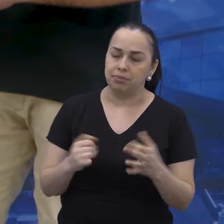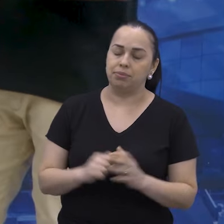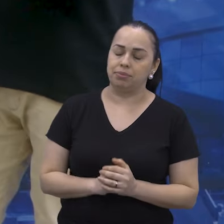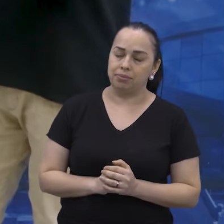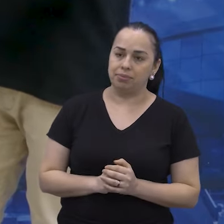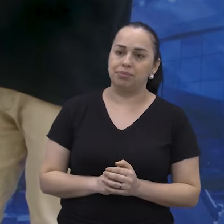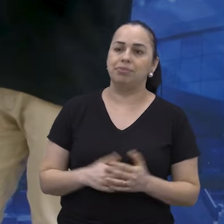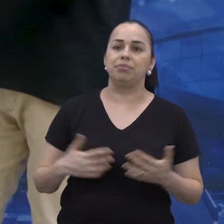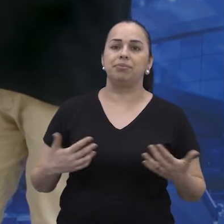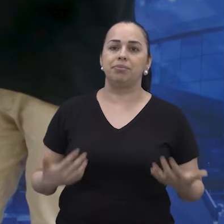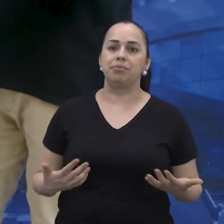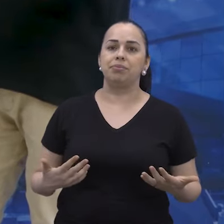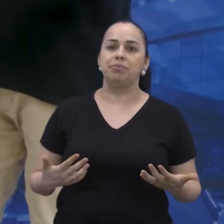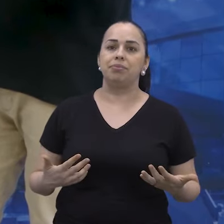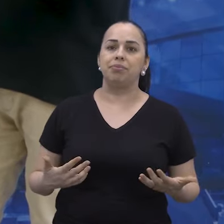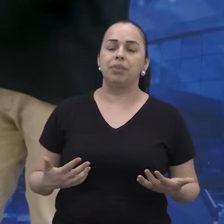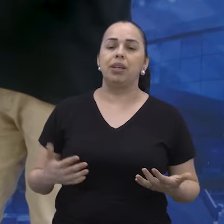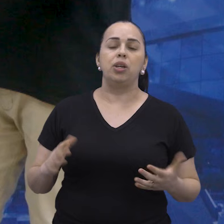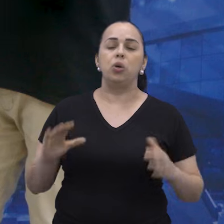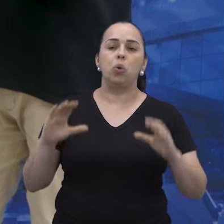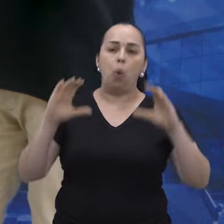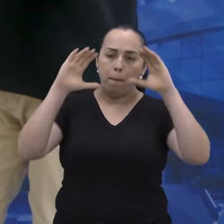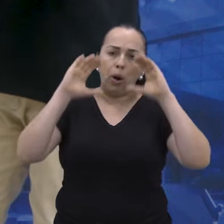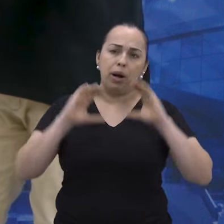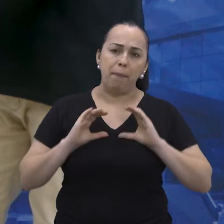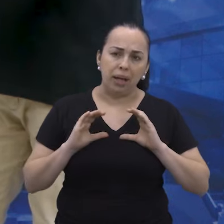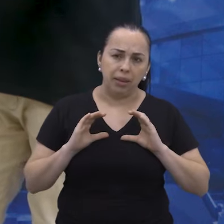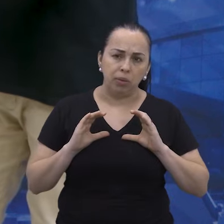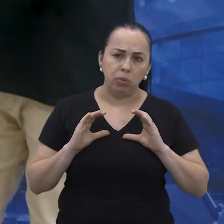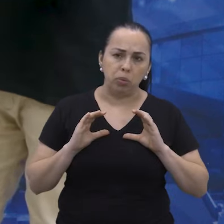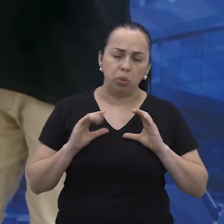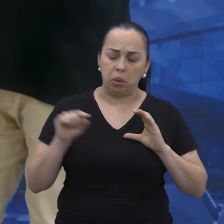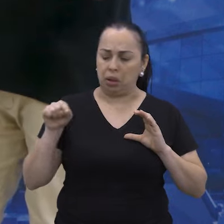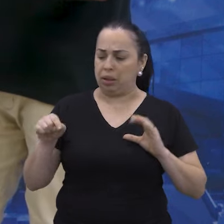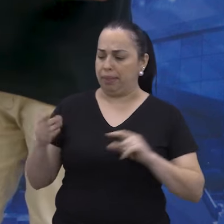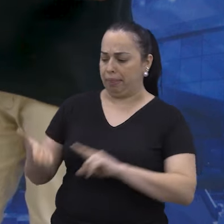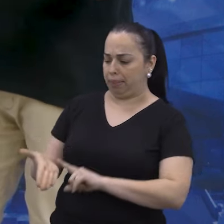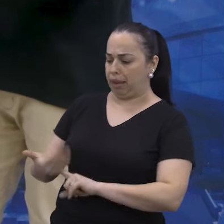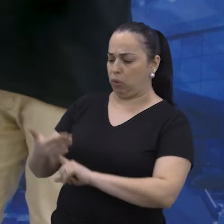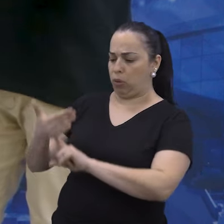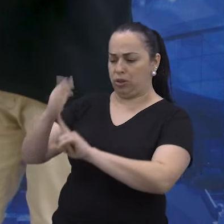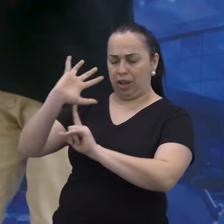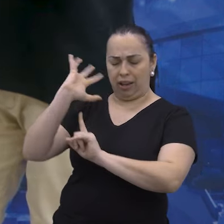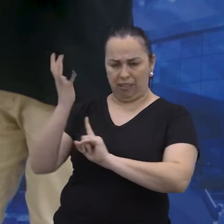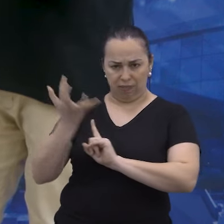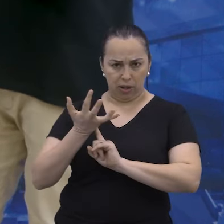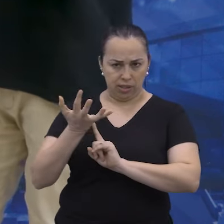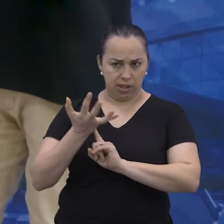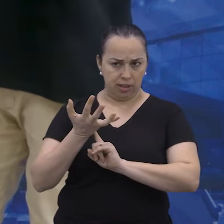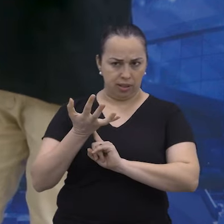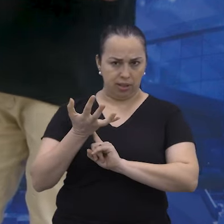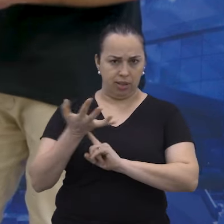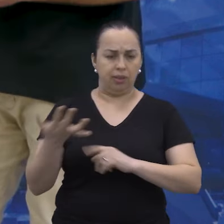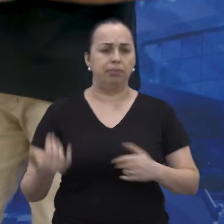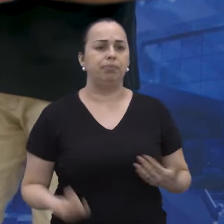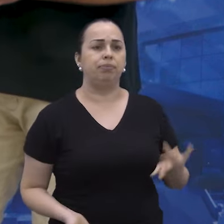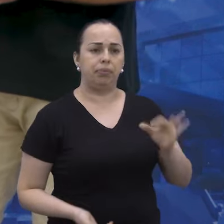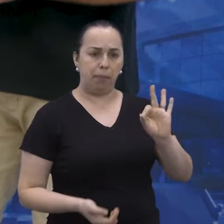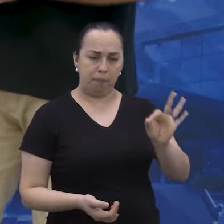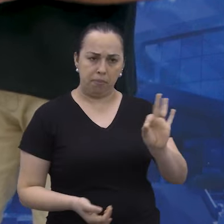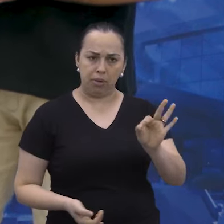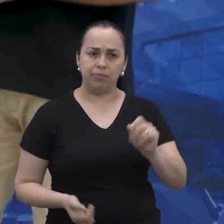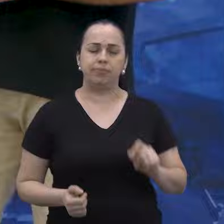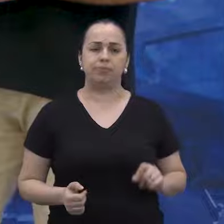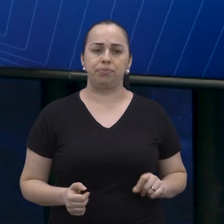Perfeito. E como que fica também a relação de comportamento, né? Com tanta tecnologia, de que maneira esse profissional deve se comportar?